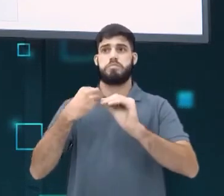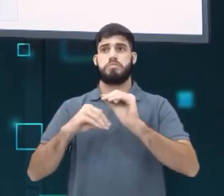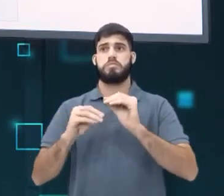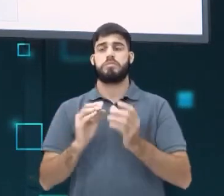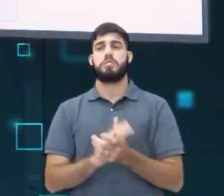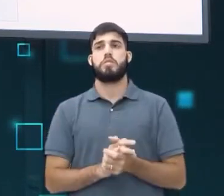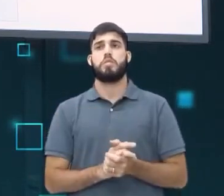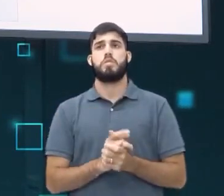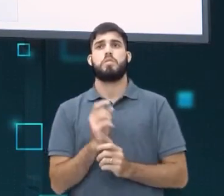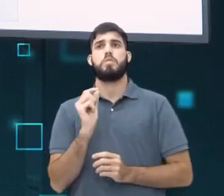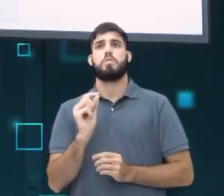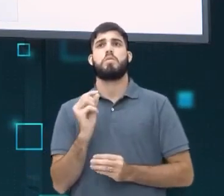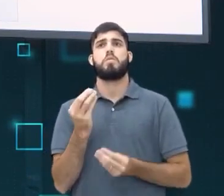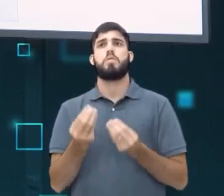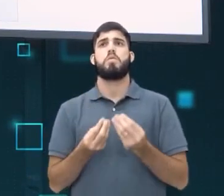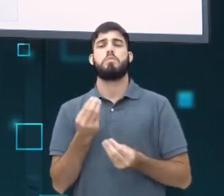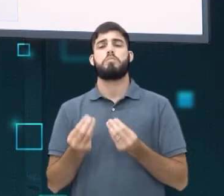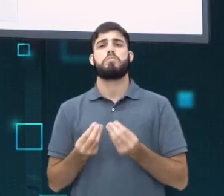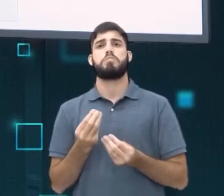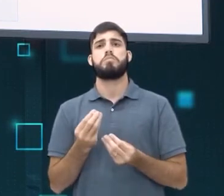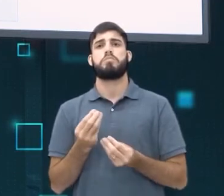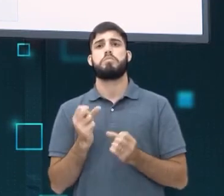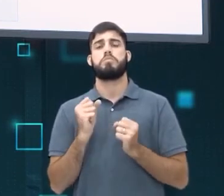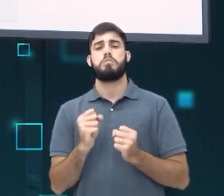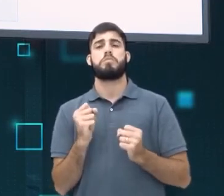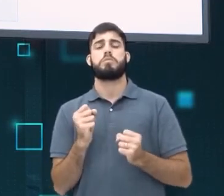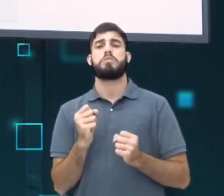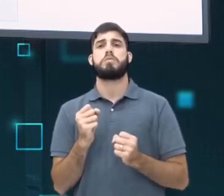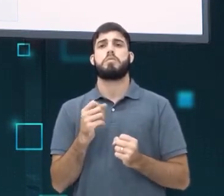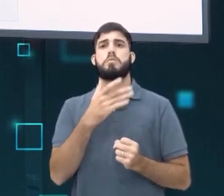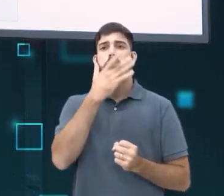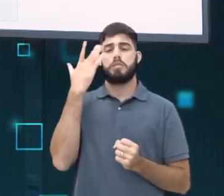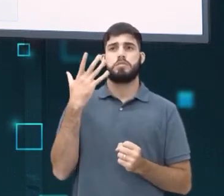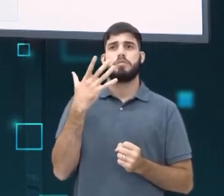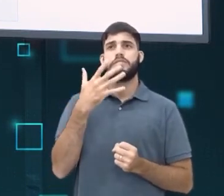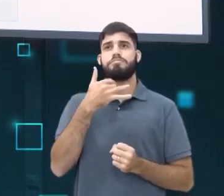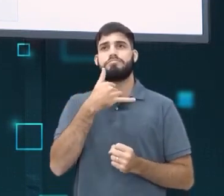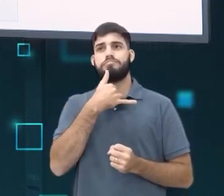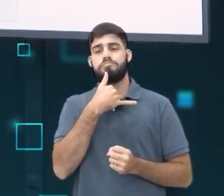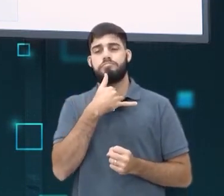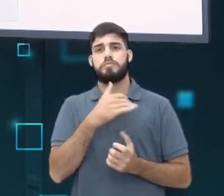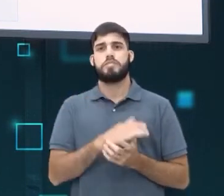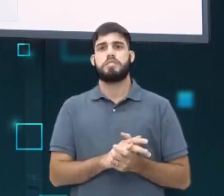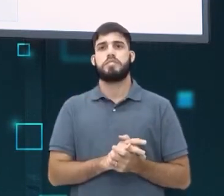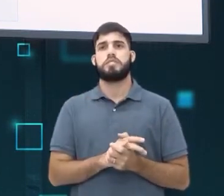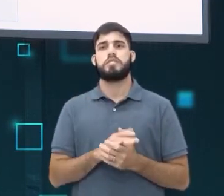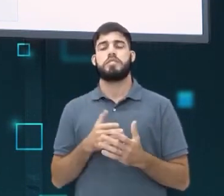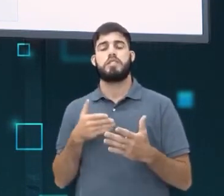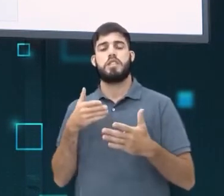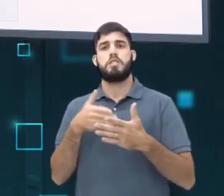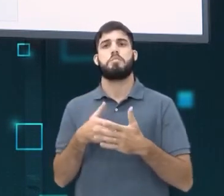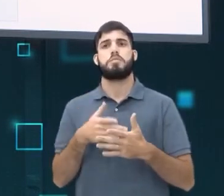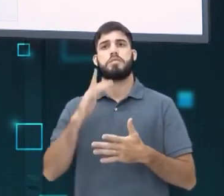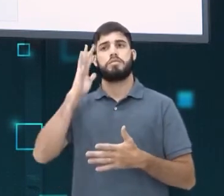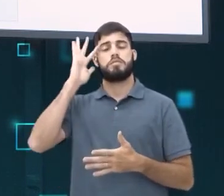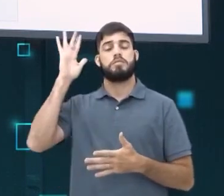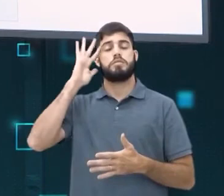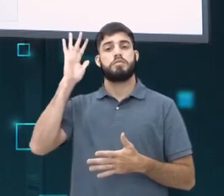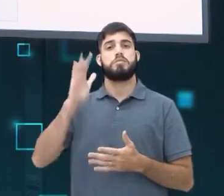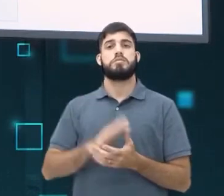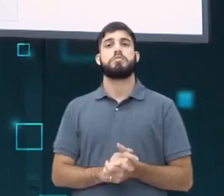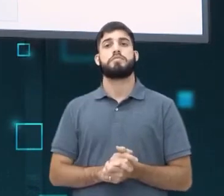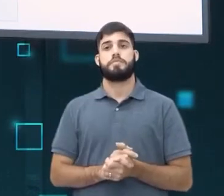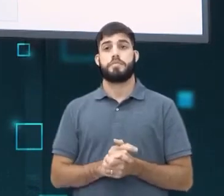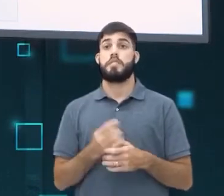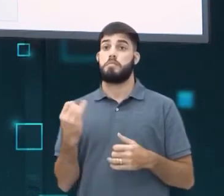quanto que isso pode deixar uma pessoa mal, deixar uma pessoa triste e interromper sonhos. Então,